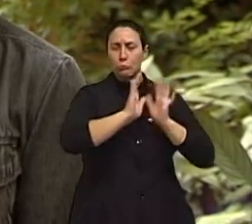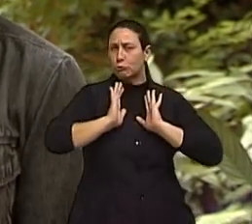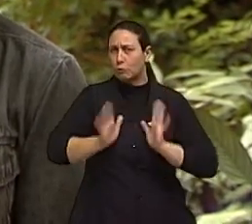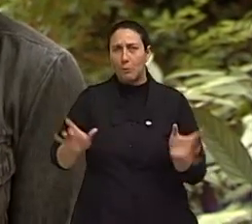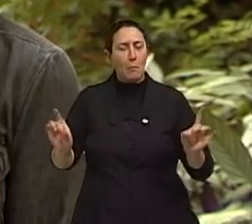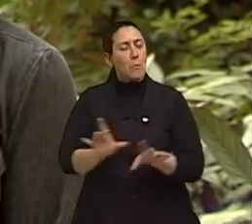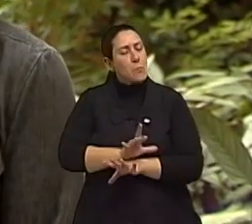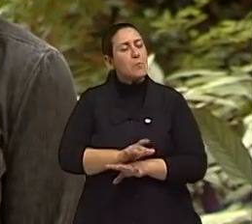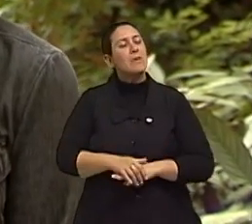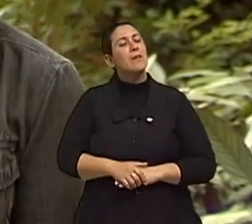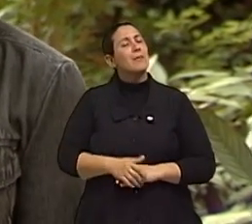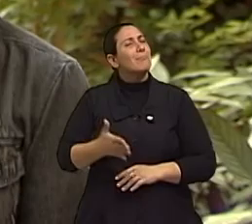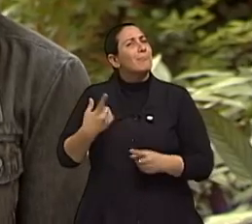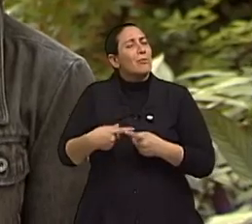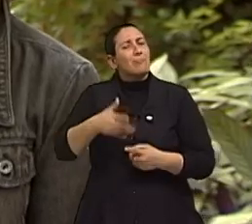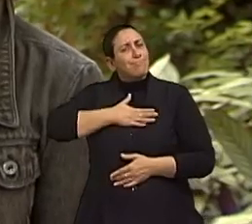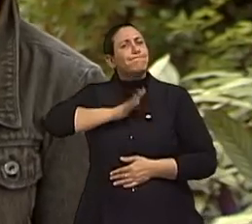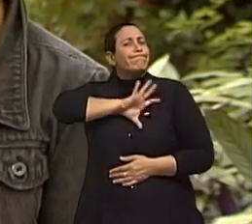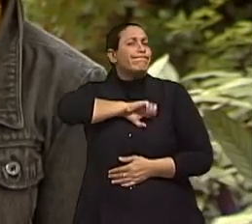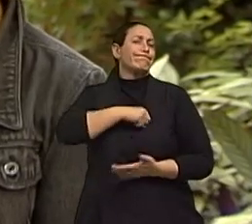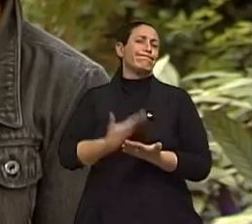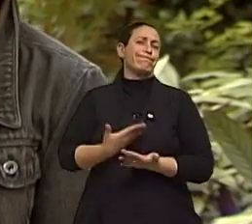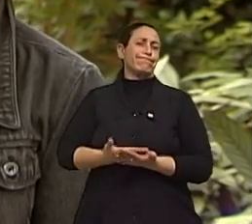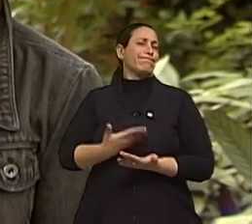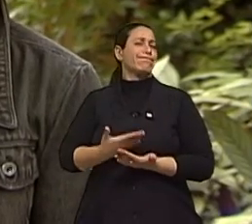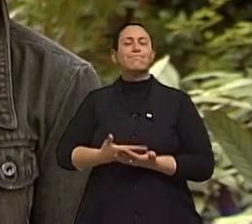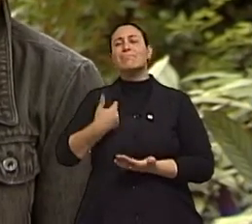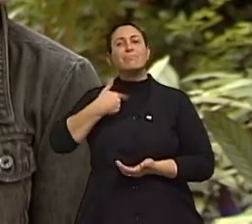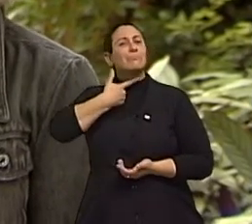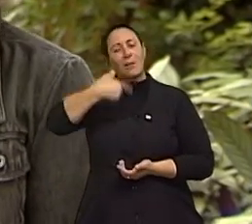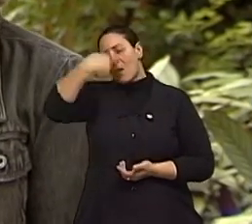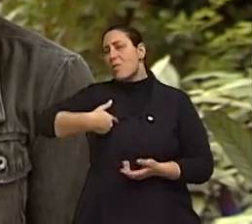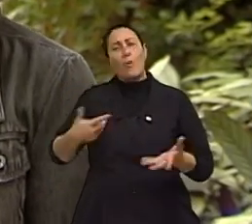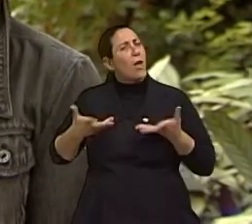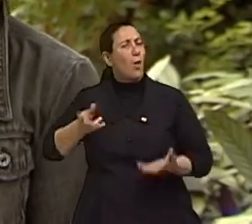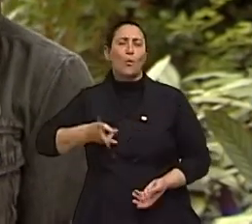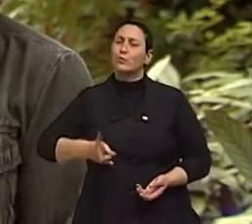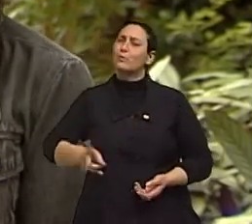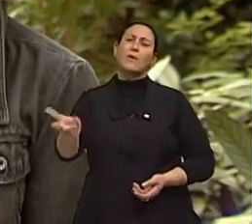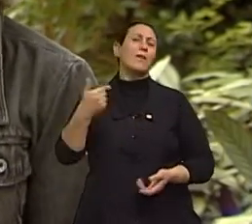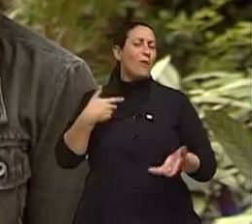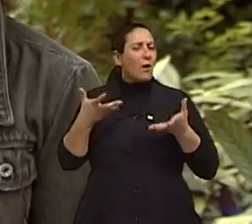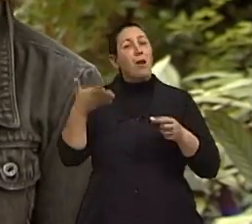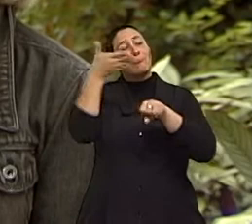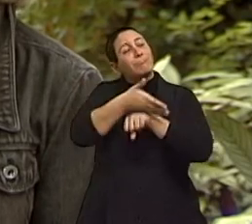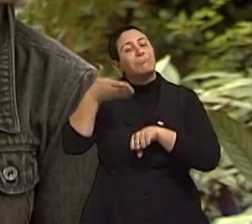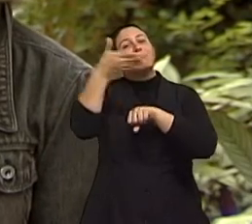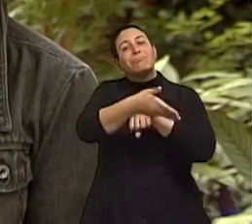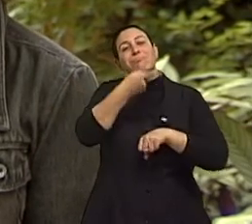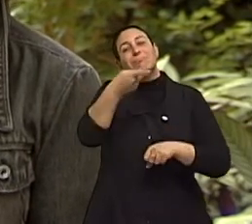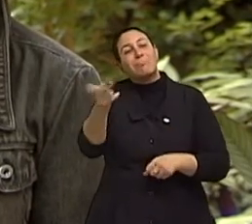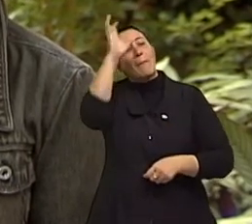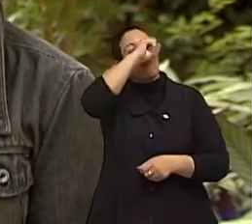porque eu amo estudar, e tudo que eu quero, que eu falo na Congrade, é que eu quero continuar como aluno visitante, fazendo